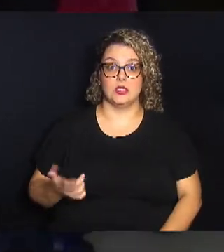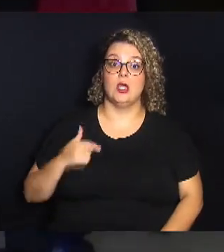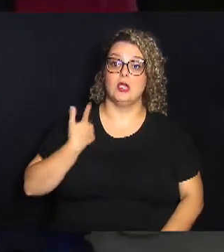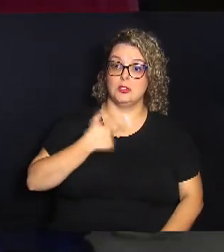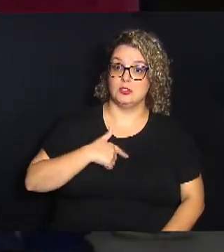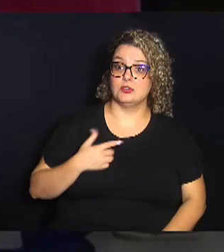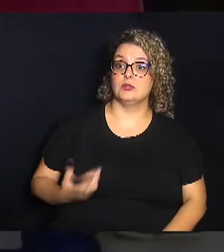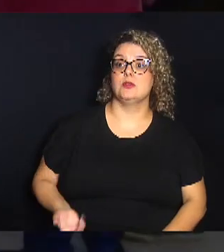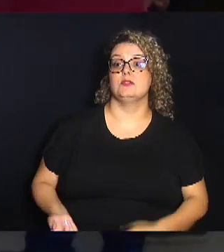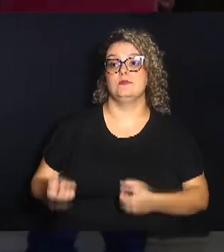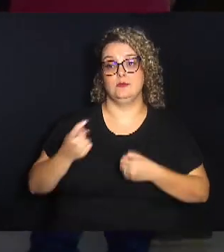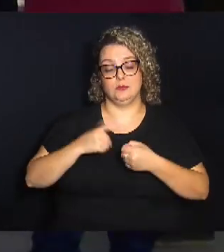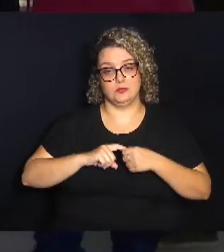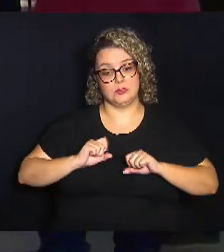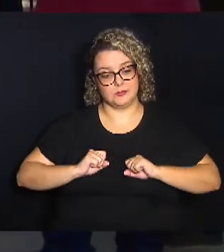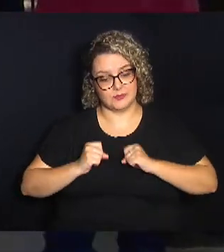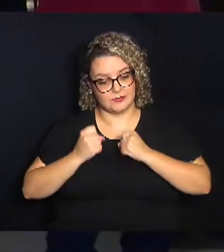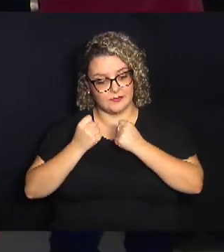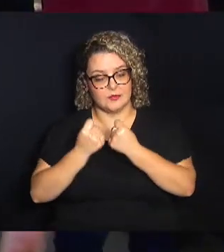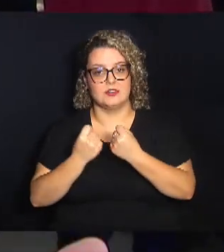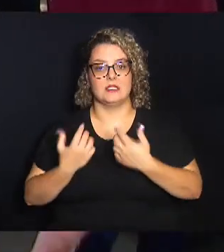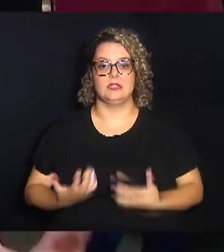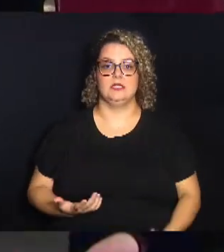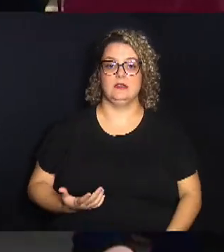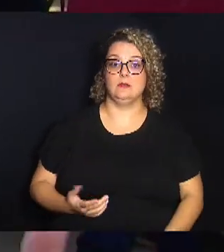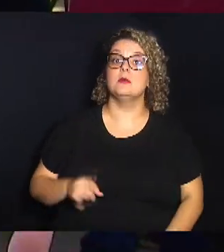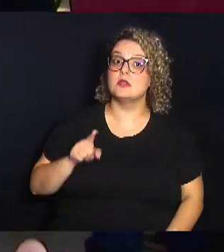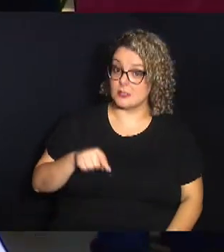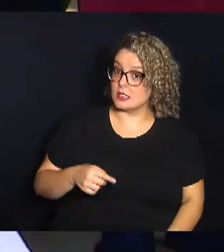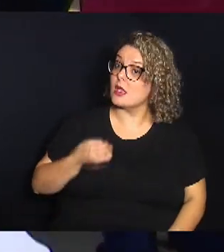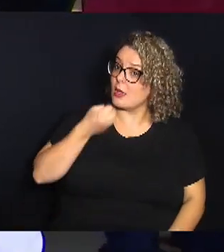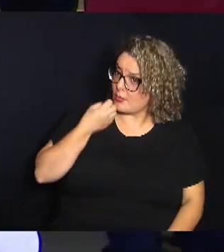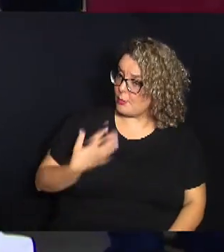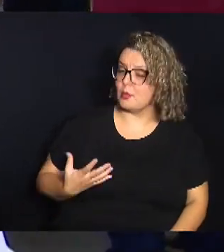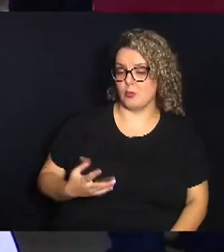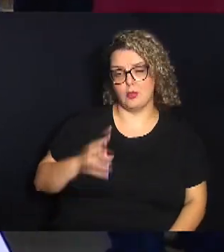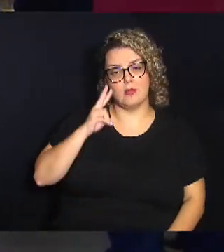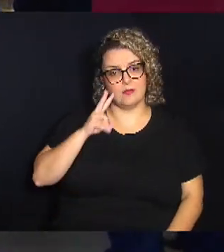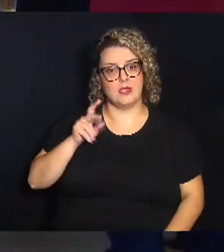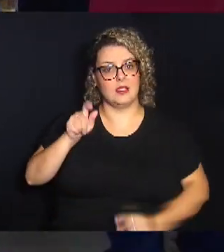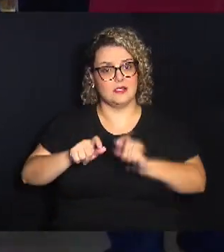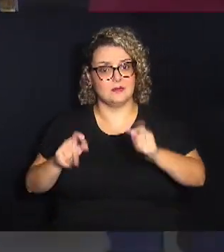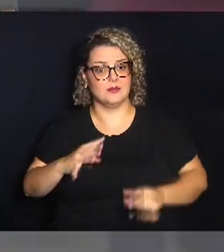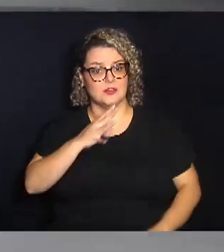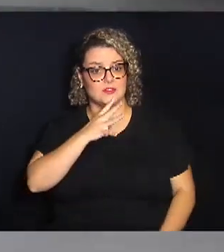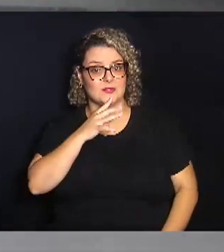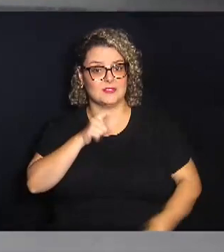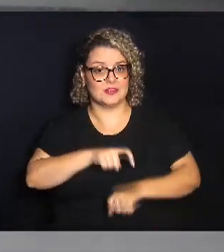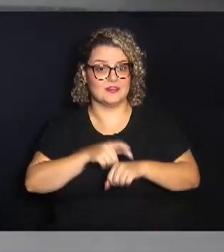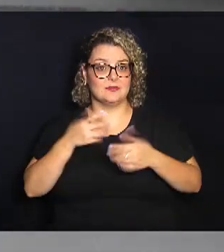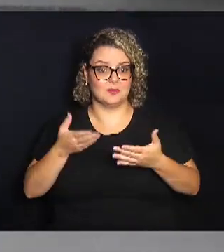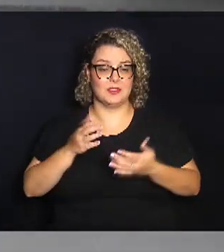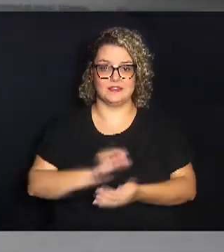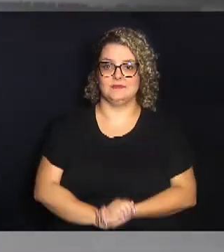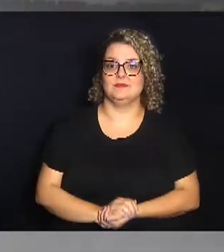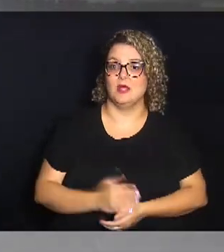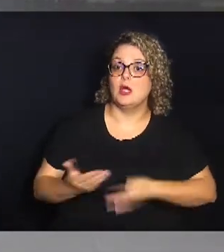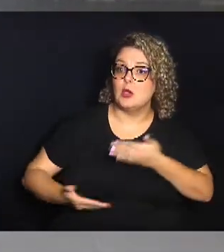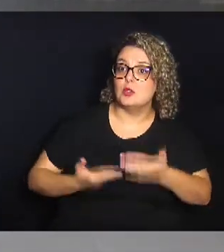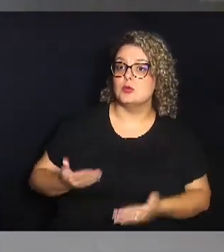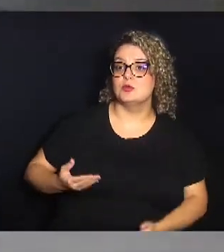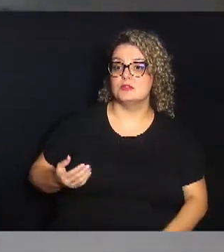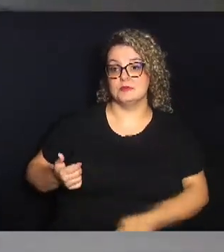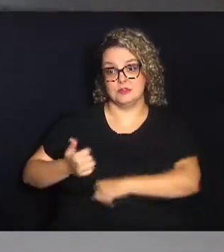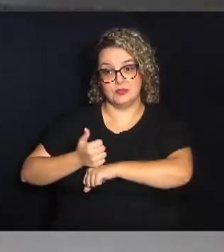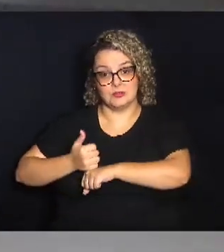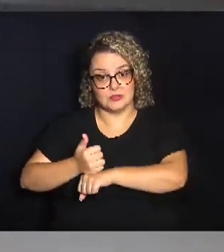resgatamos e estamos fortalecendo. E é legal ver as pessoas se conhecerem nesse momento. Tanto servidores de carreira,